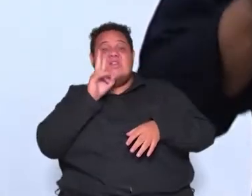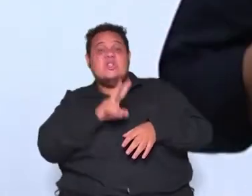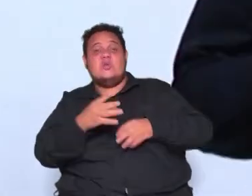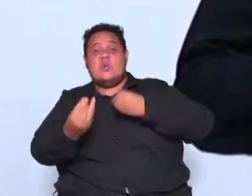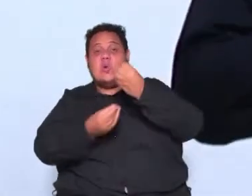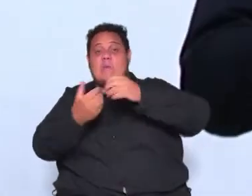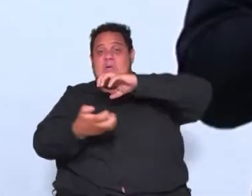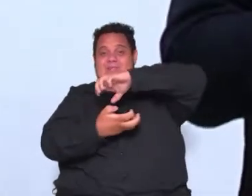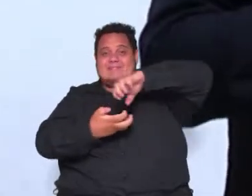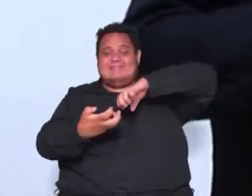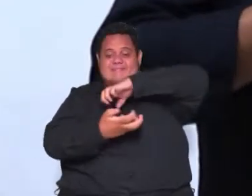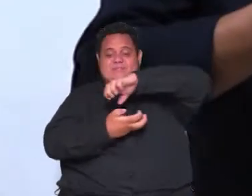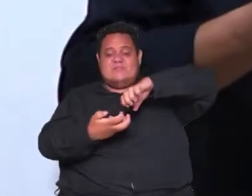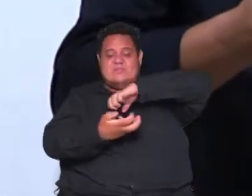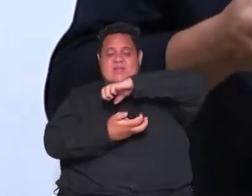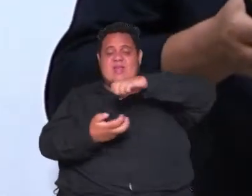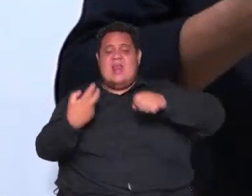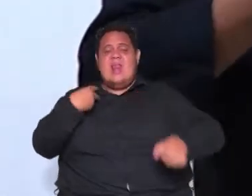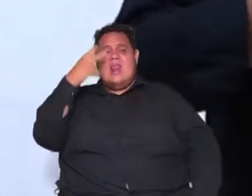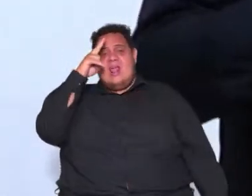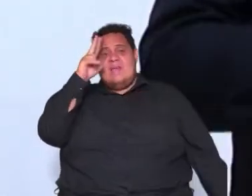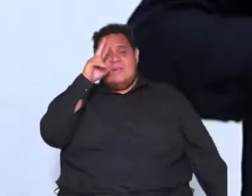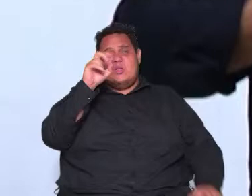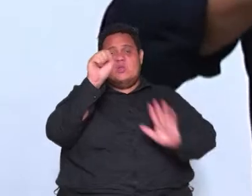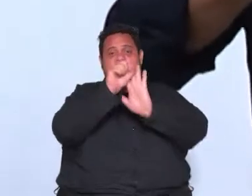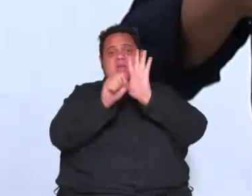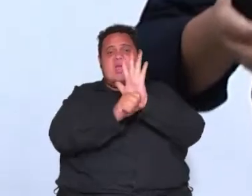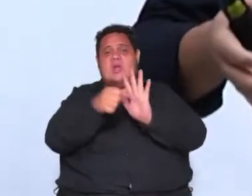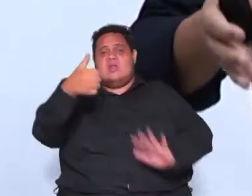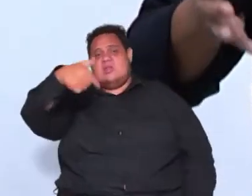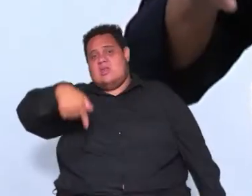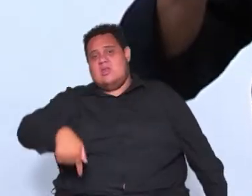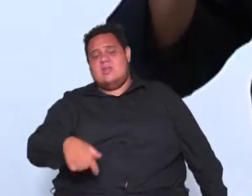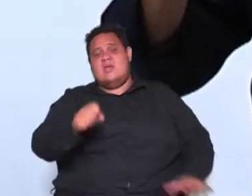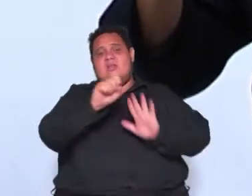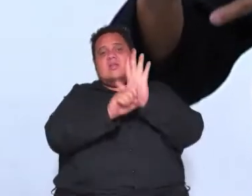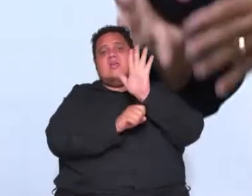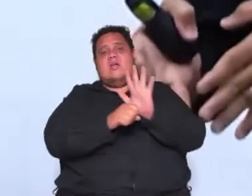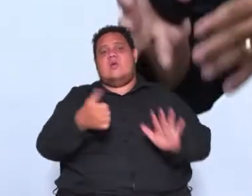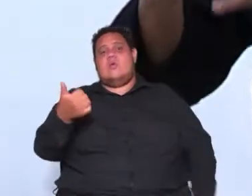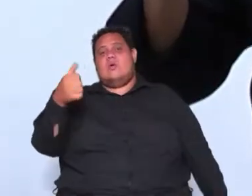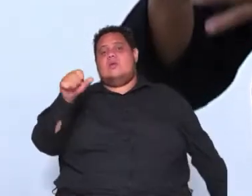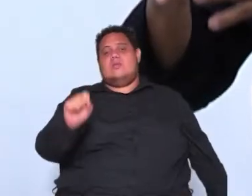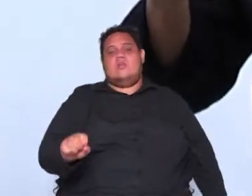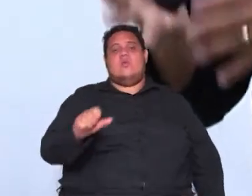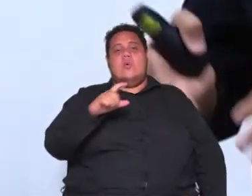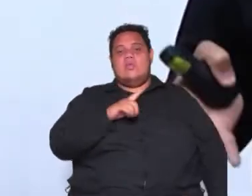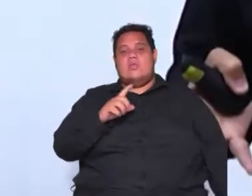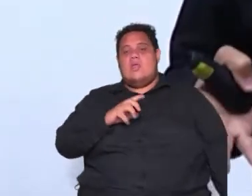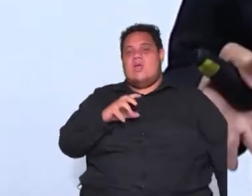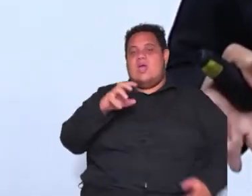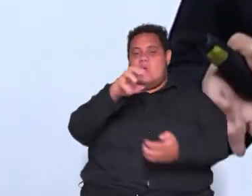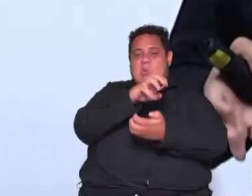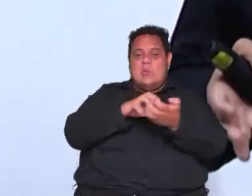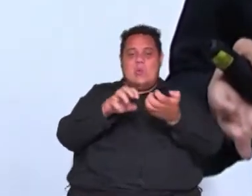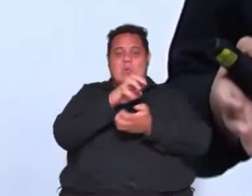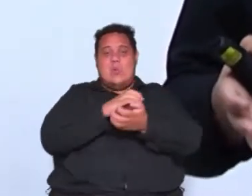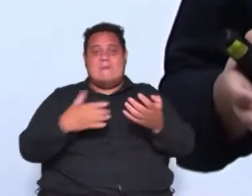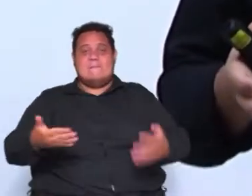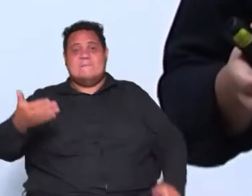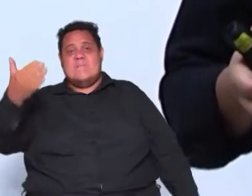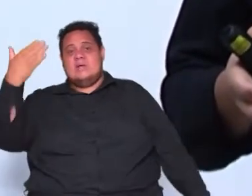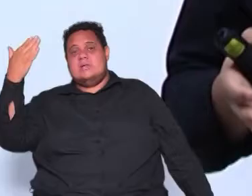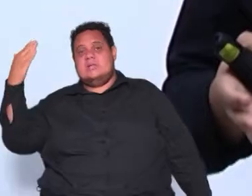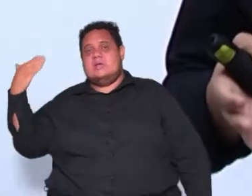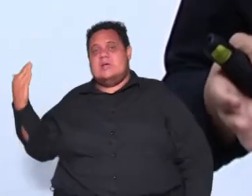-se que a partir do século 17 século 18 você tem a crise desse antigo regime ou seja o